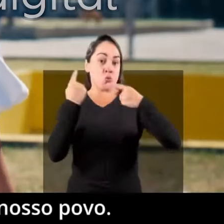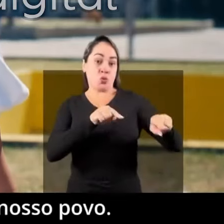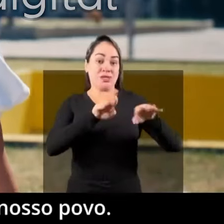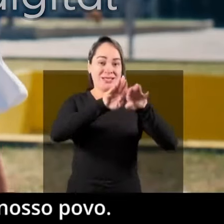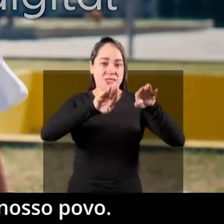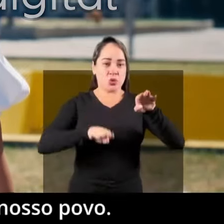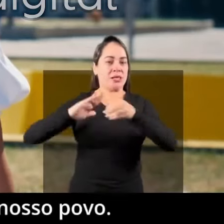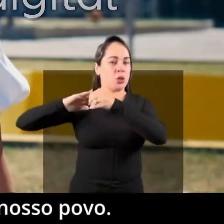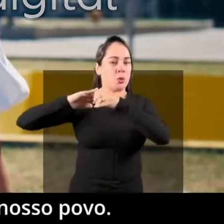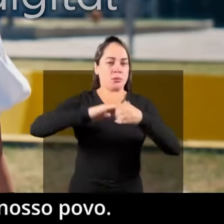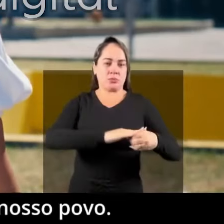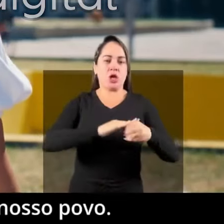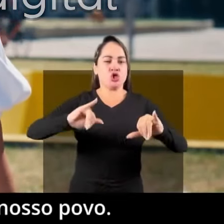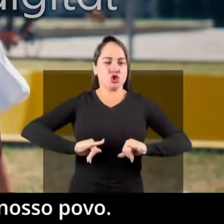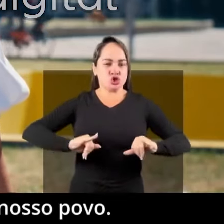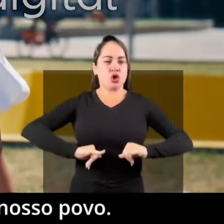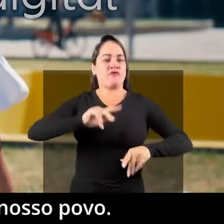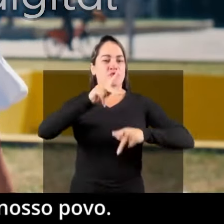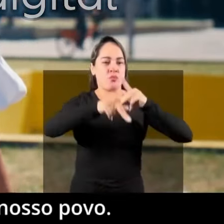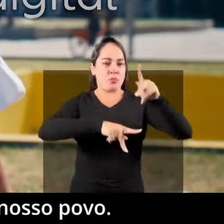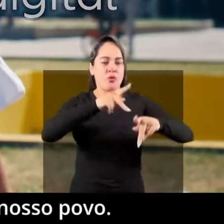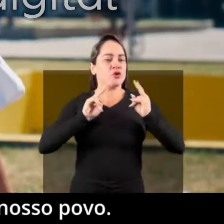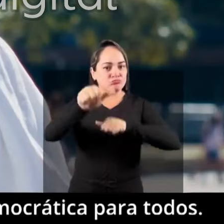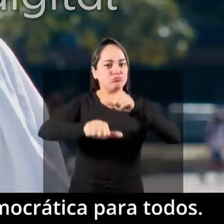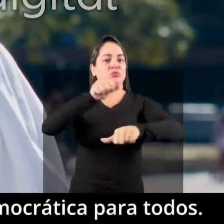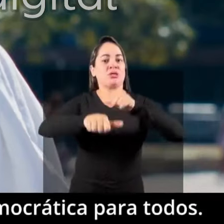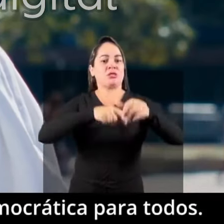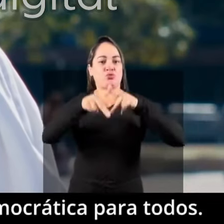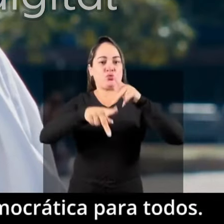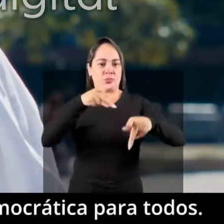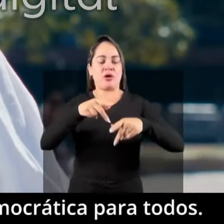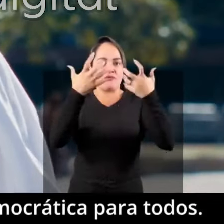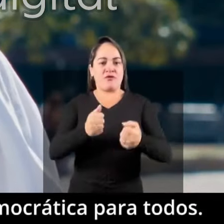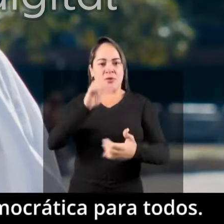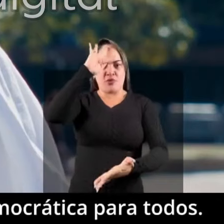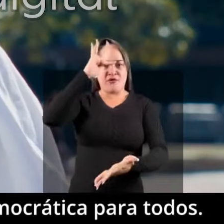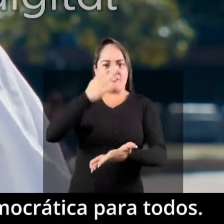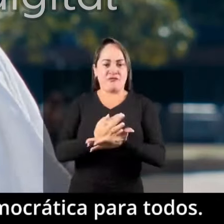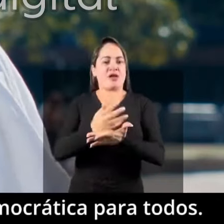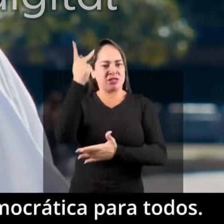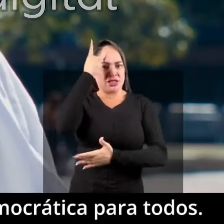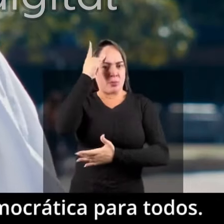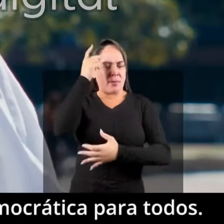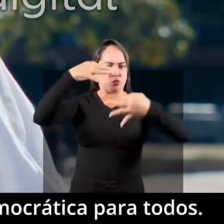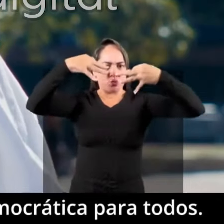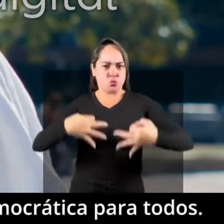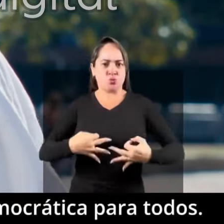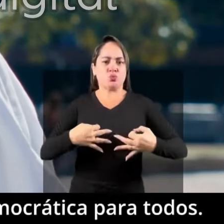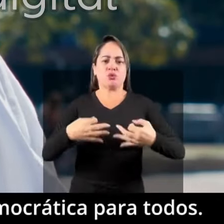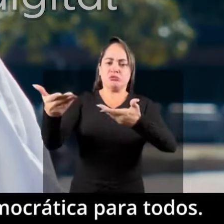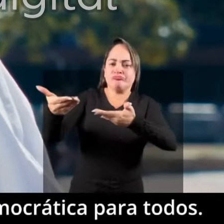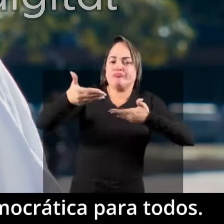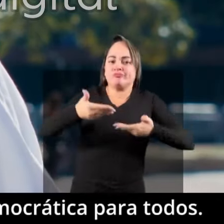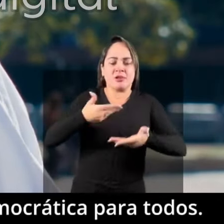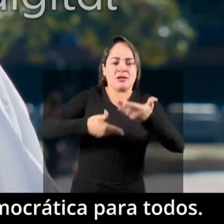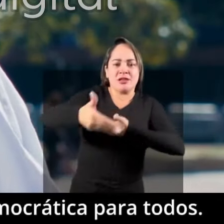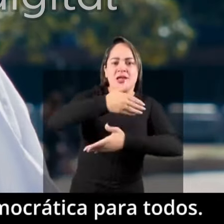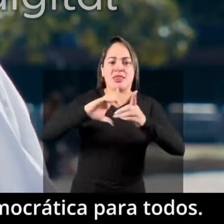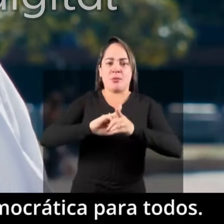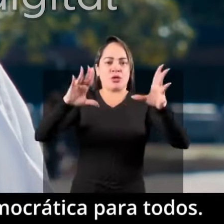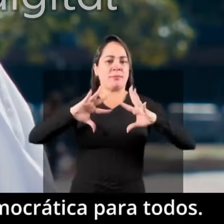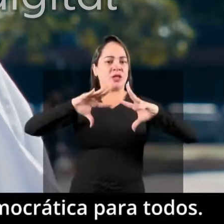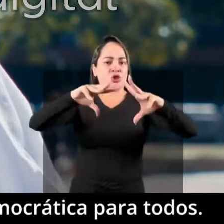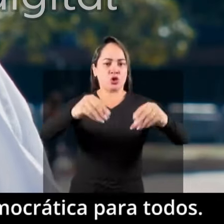Luto contra a desigualdade e a opressão que sofrem o nosso povo. Vamos andar com fé para uma São Paulo, justa e acolhedora e